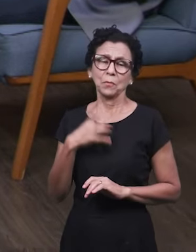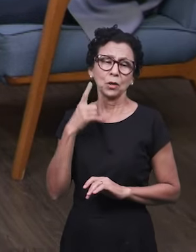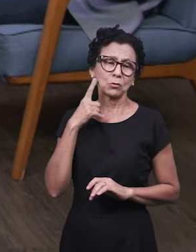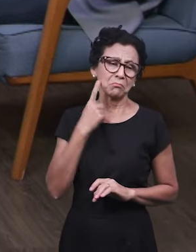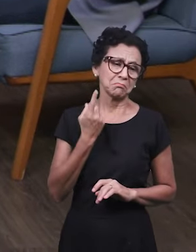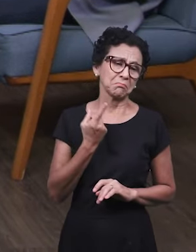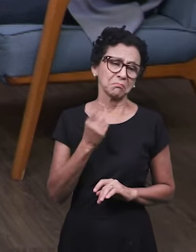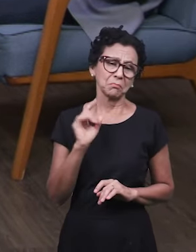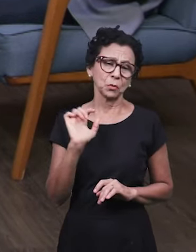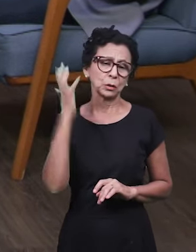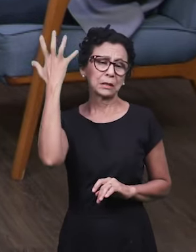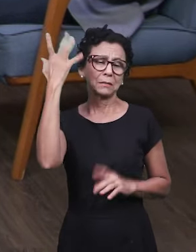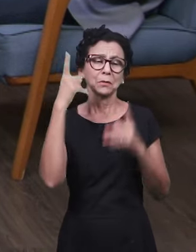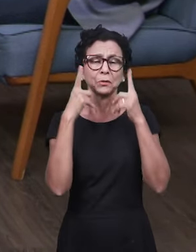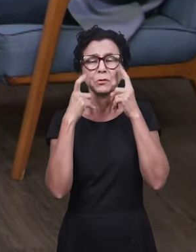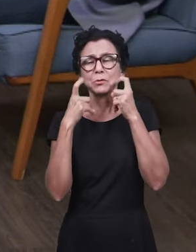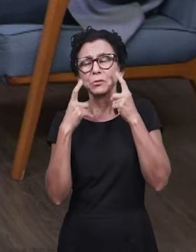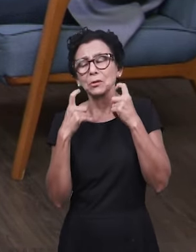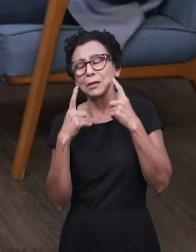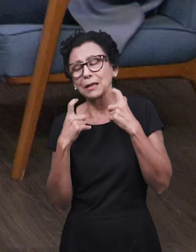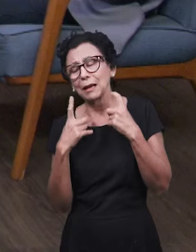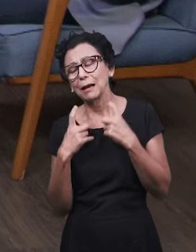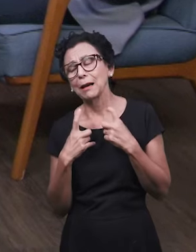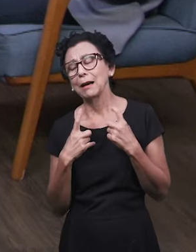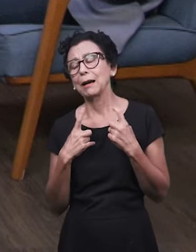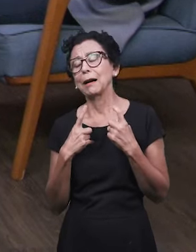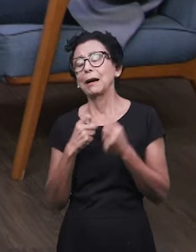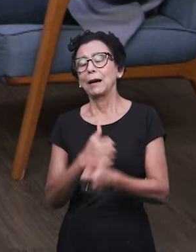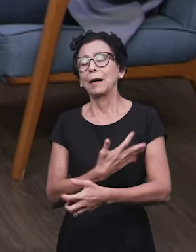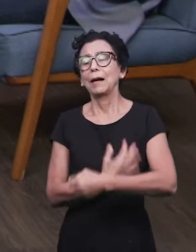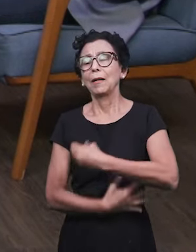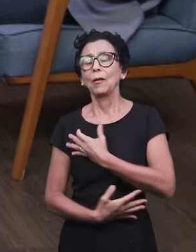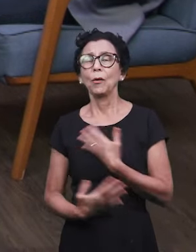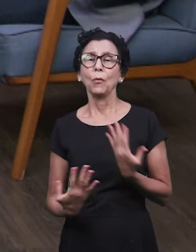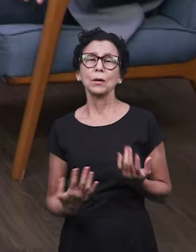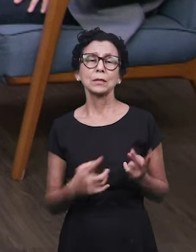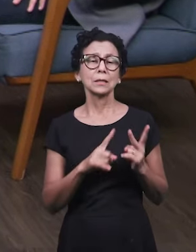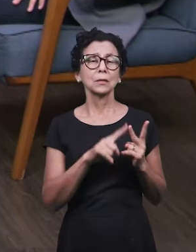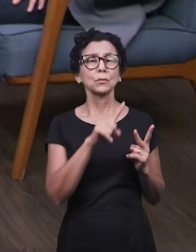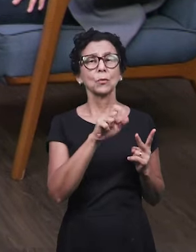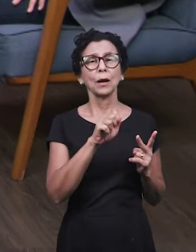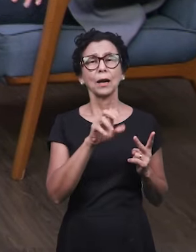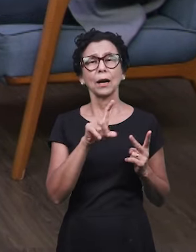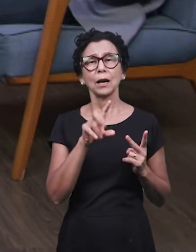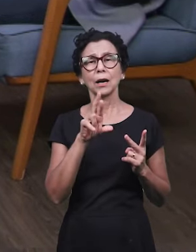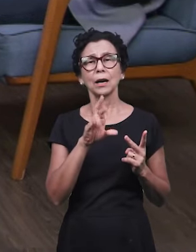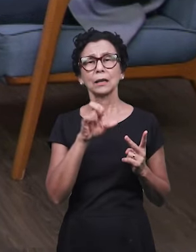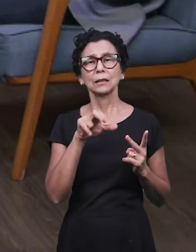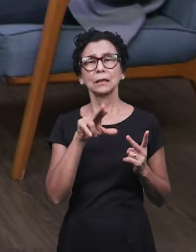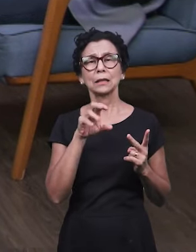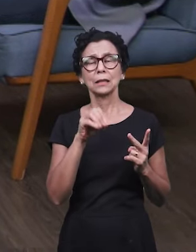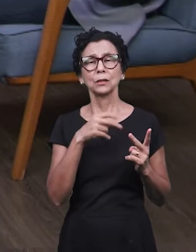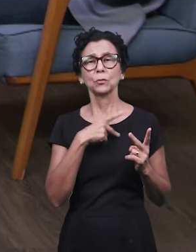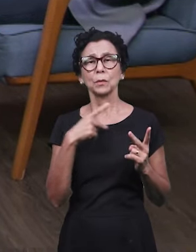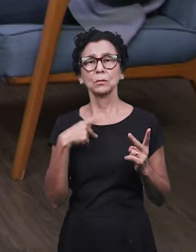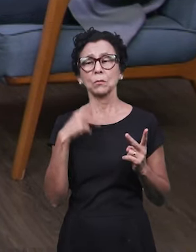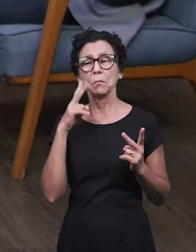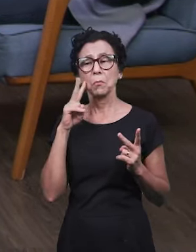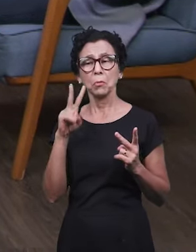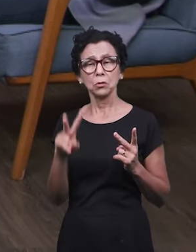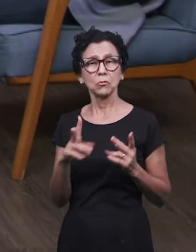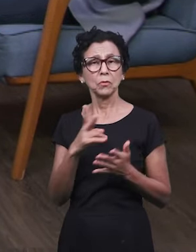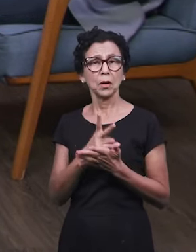chorar, me emocionar, ou o Adriano pode ler a mesma coisa que não fazer sentido nenhum para ele. Porque é a